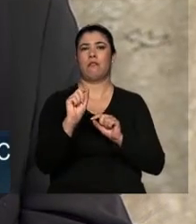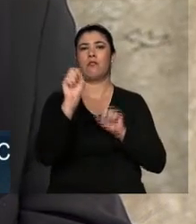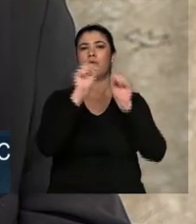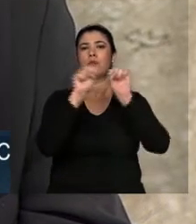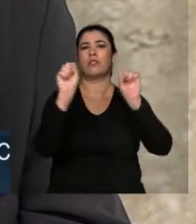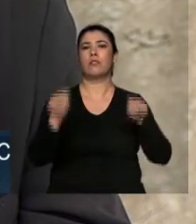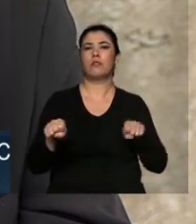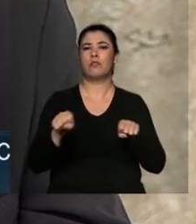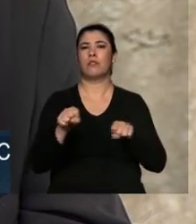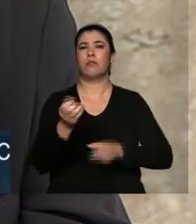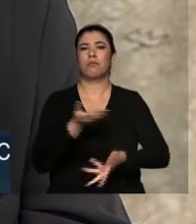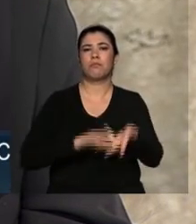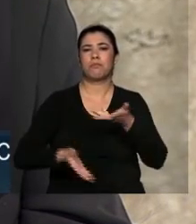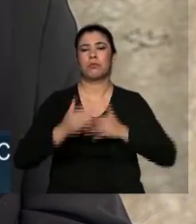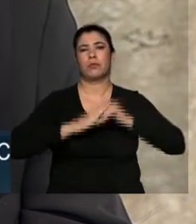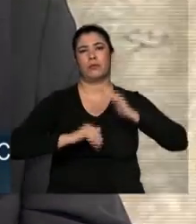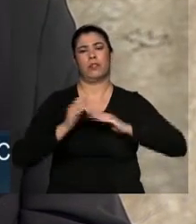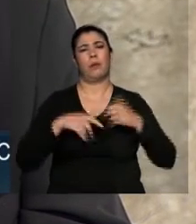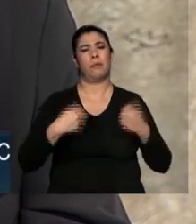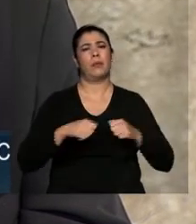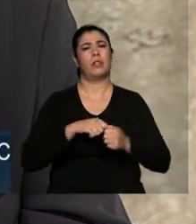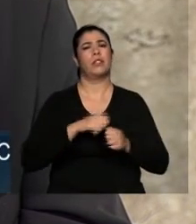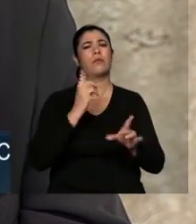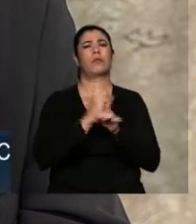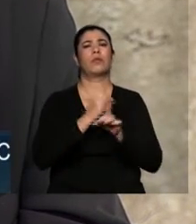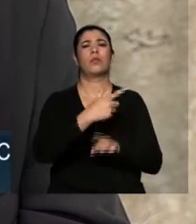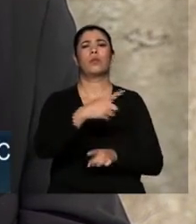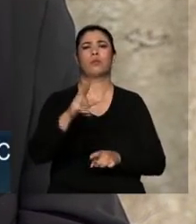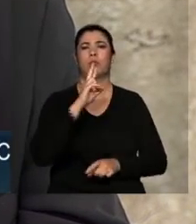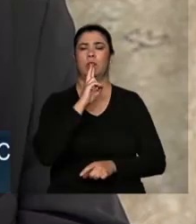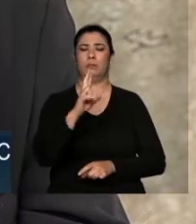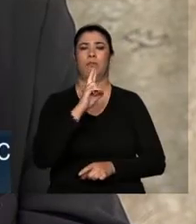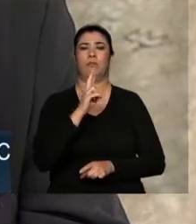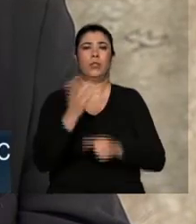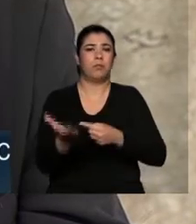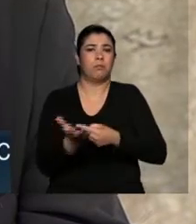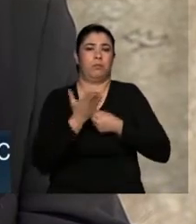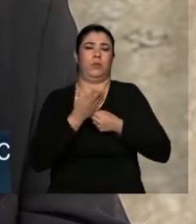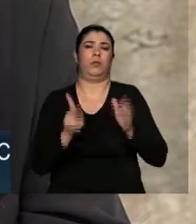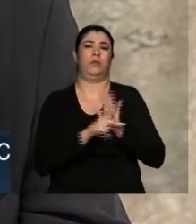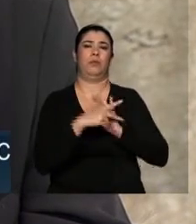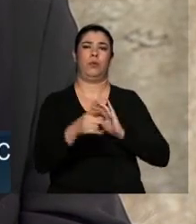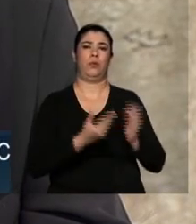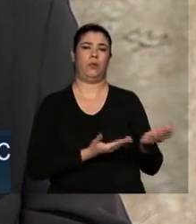alternativa que contemplasse esses jovens.